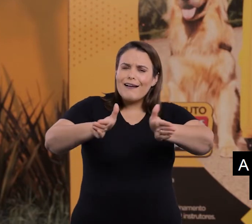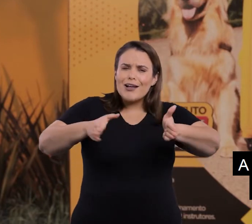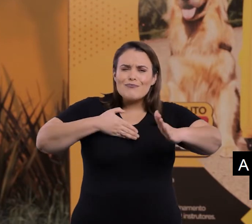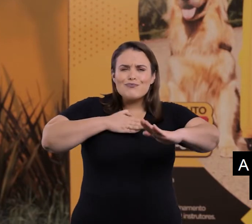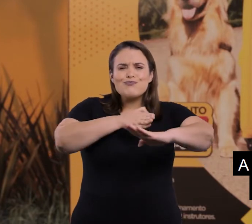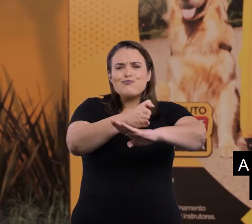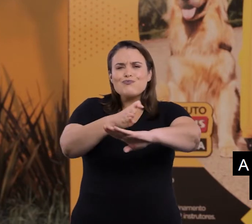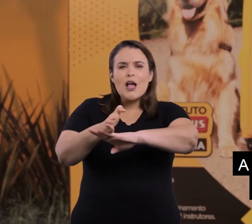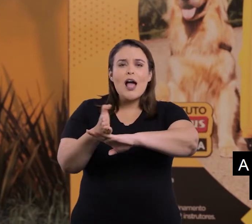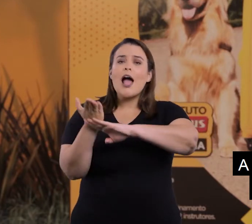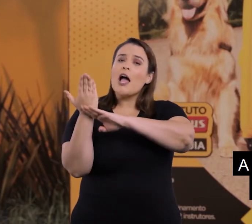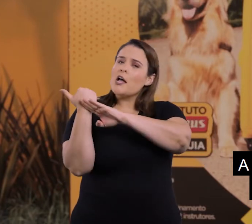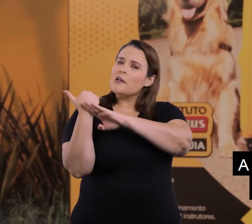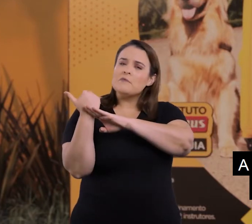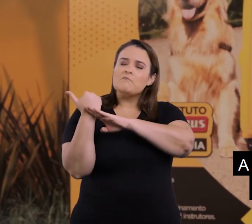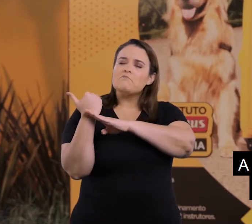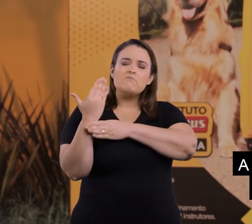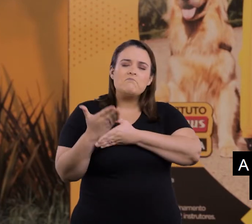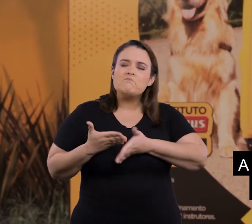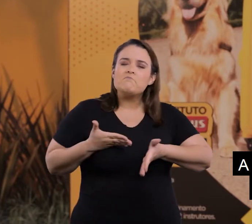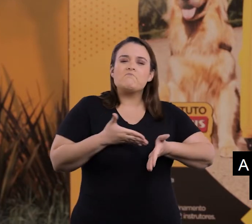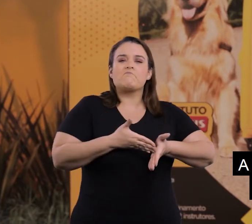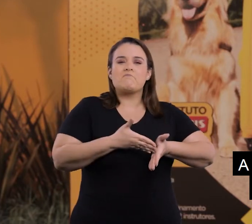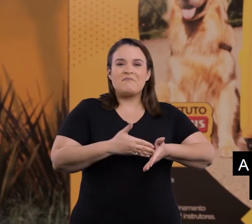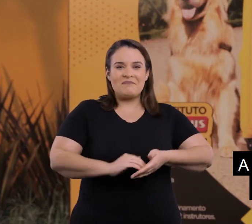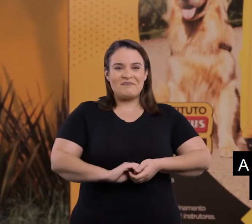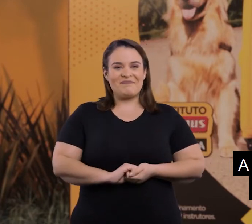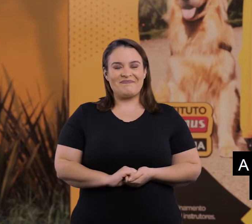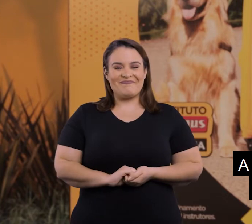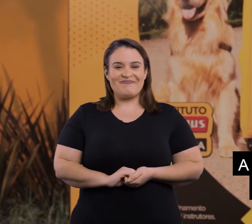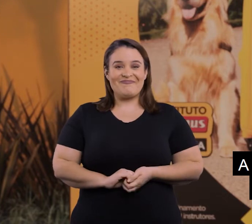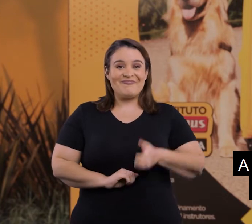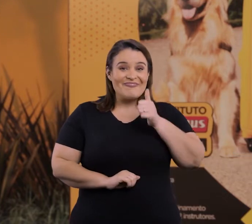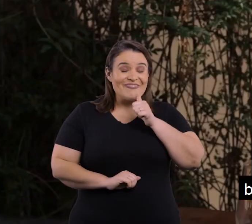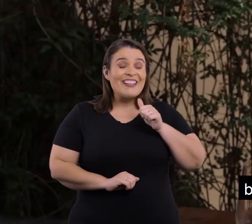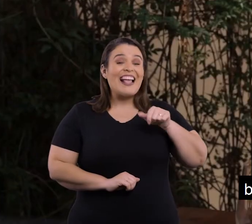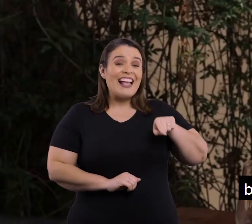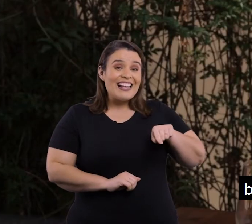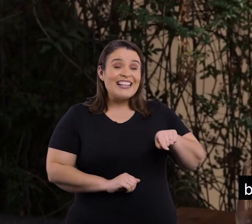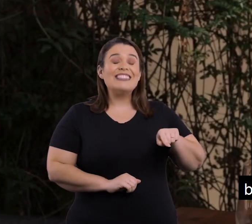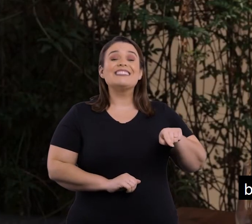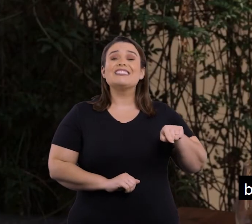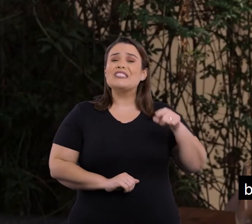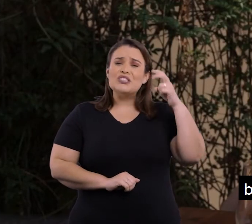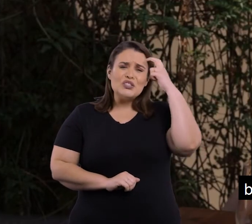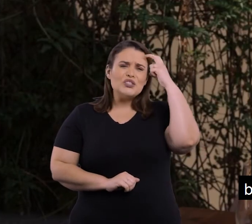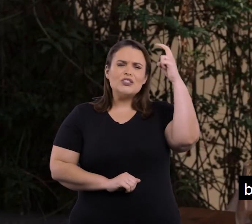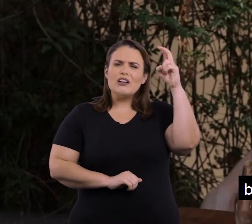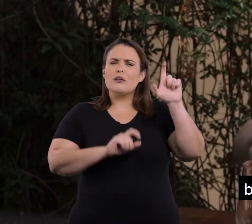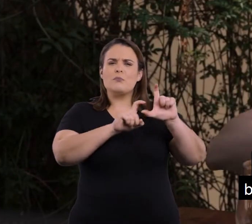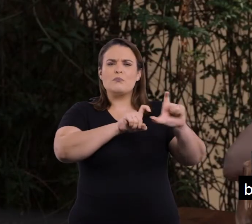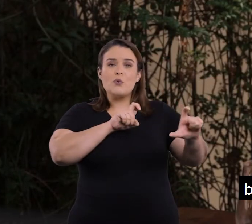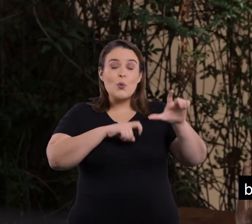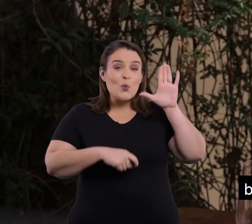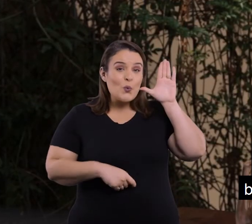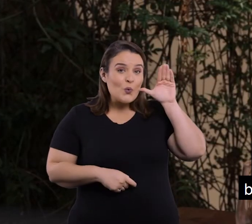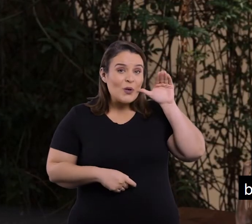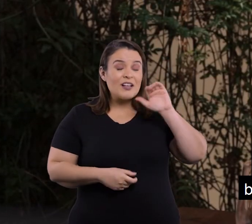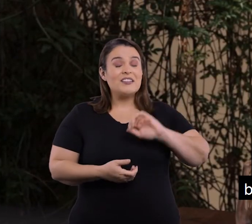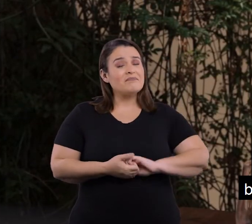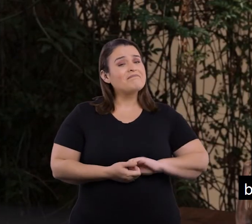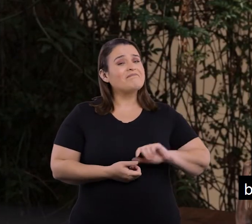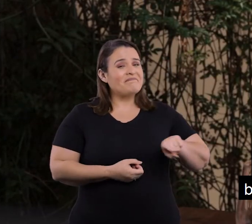portas para mim que antes eu não conseguia, né? Ela é muito inteligente, ela é bastante